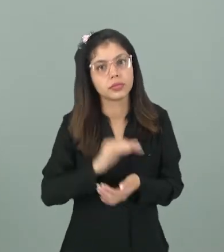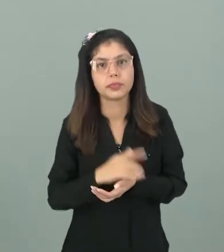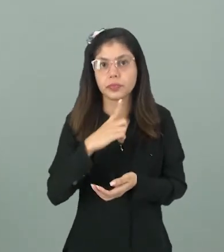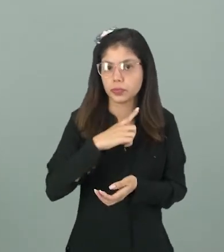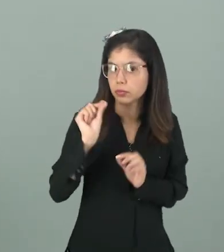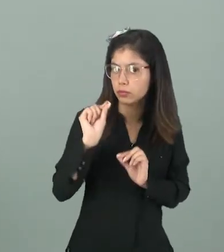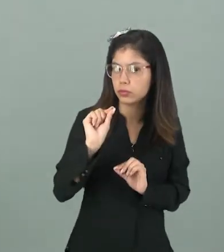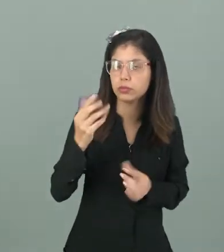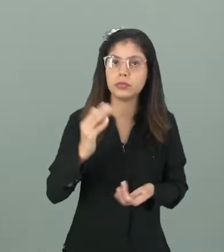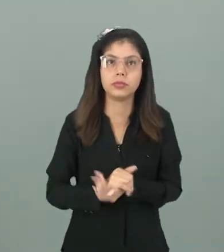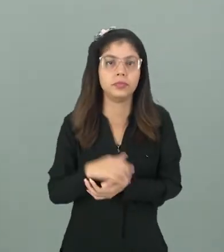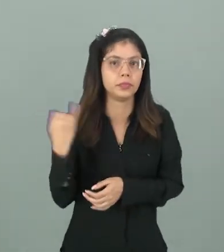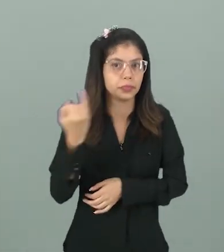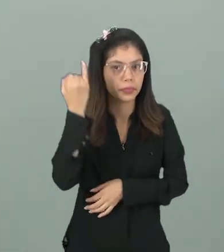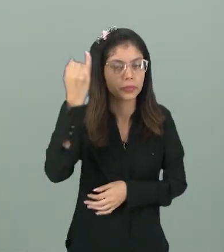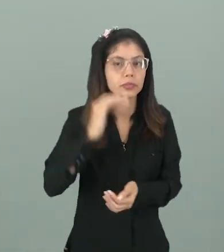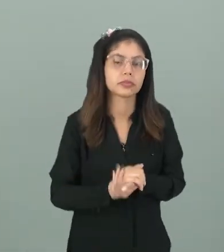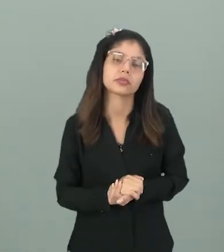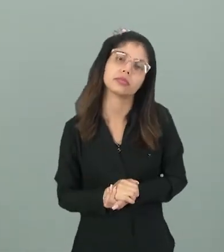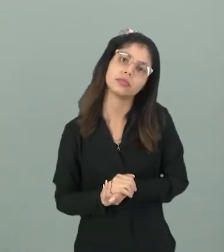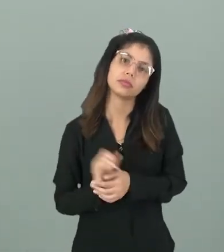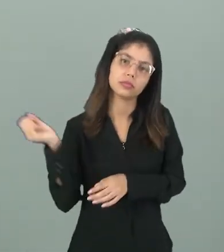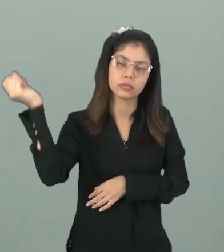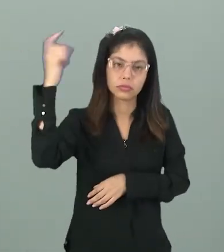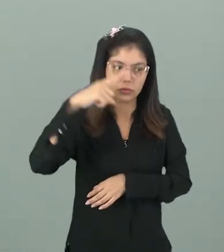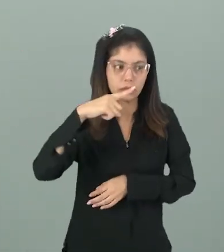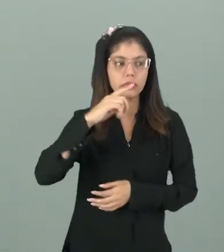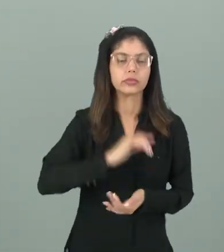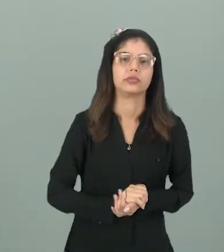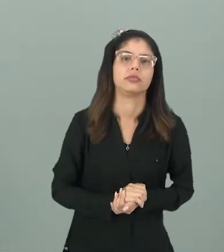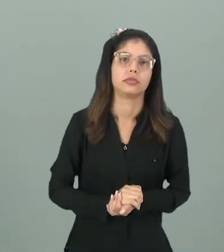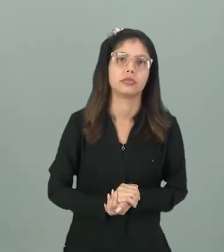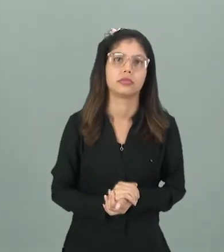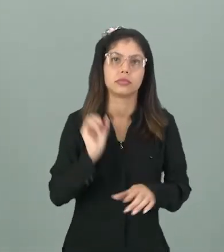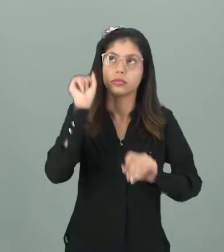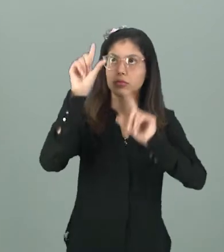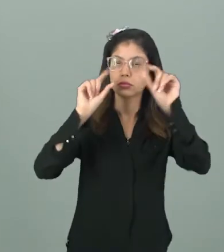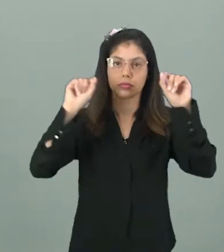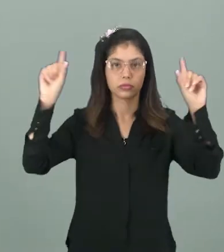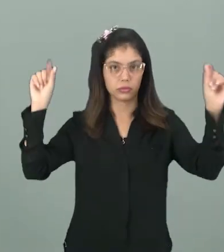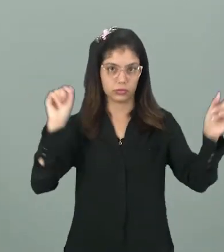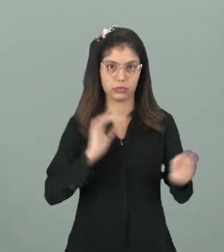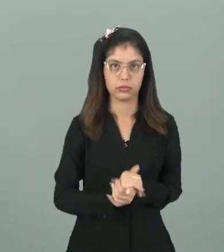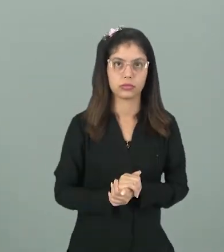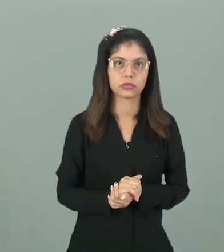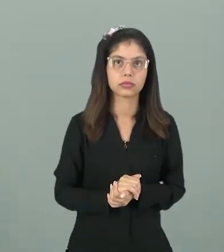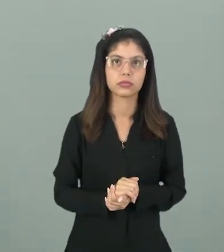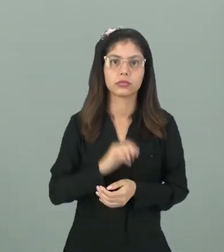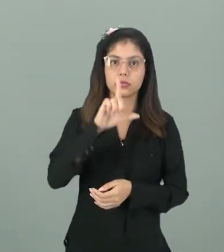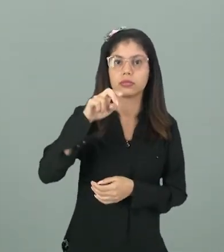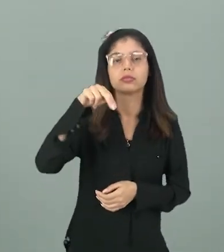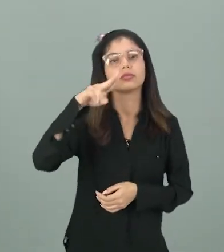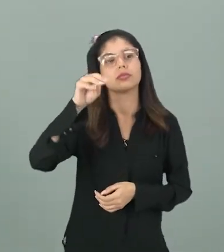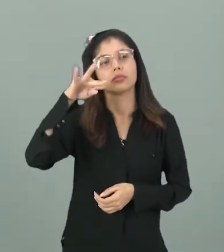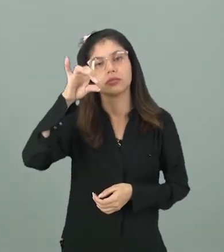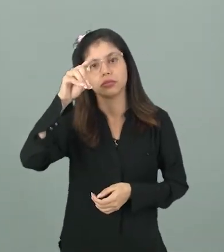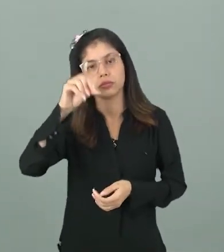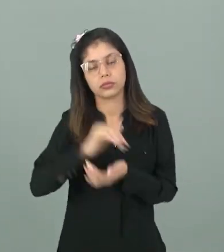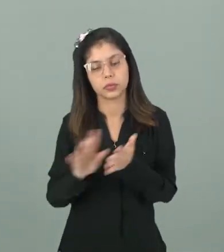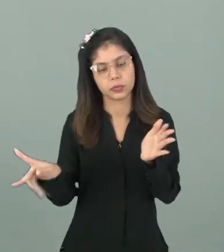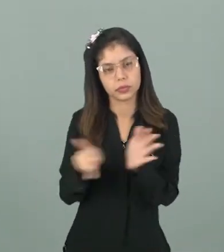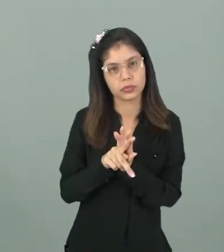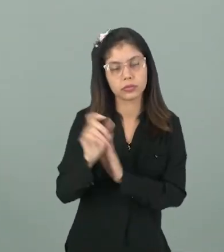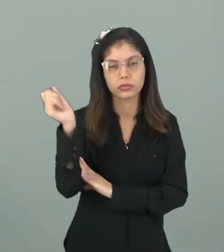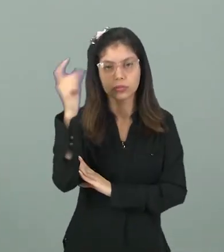sendo que o seu componente principal é o Sol, né? Que é uma estrela, um astro luminoso, porque tem sua luz